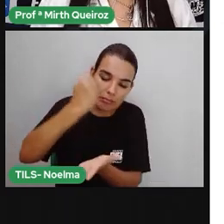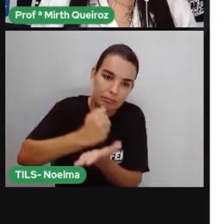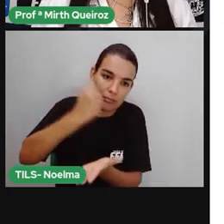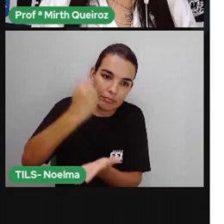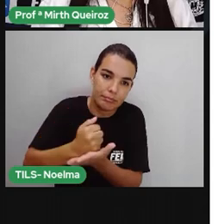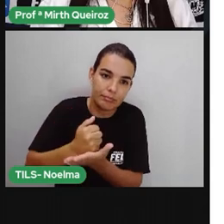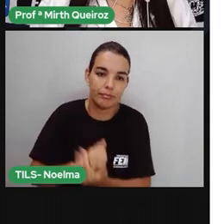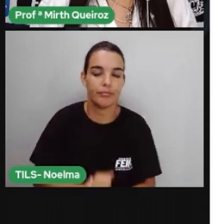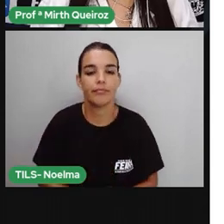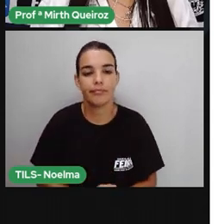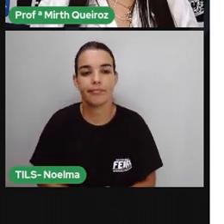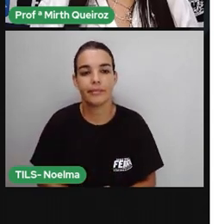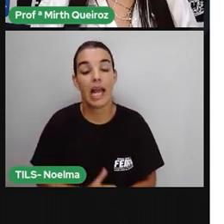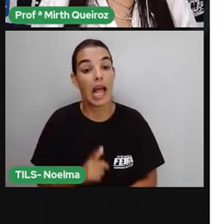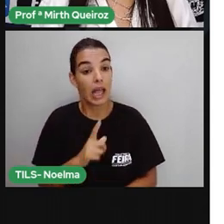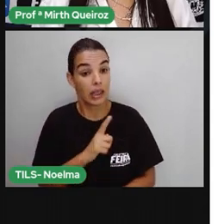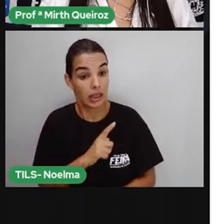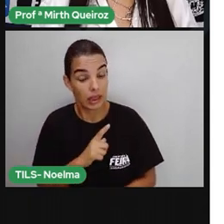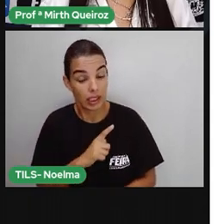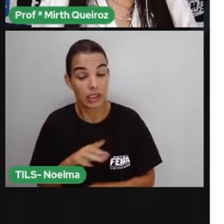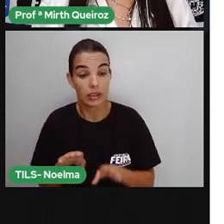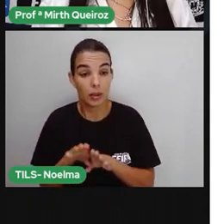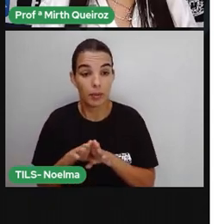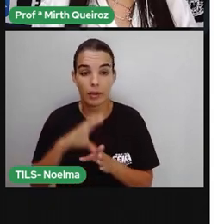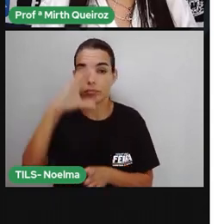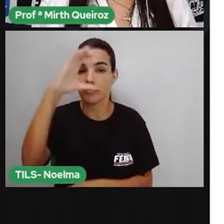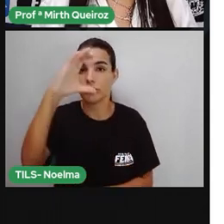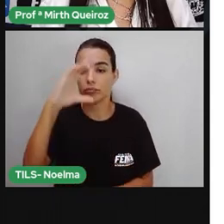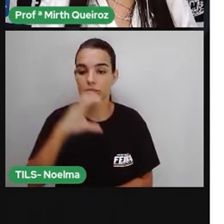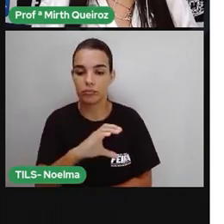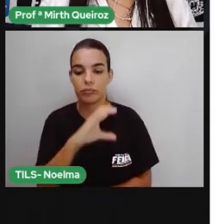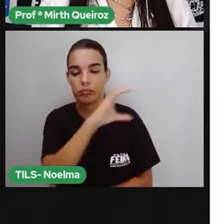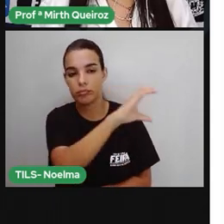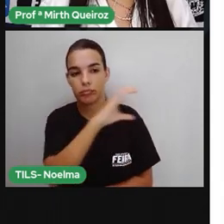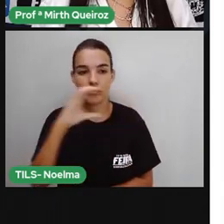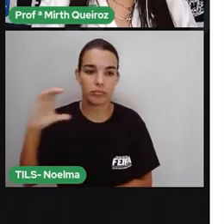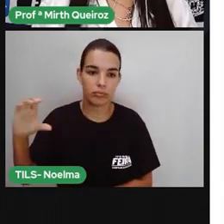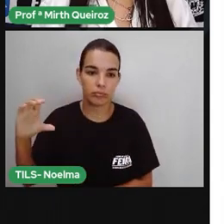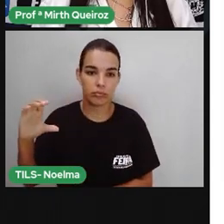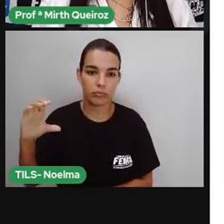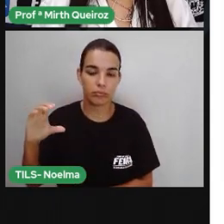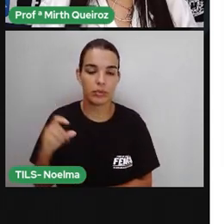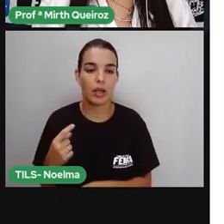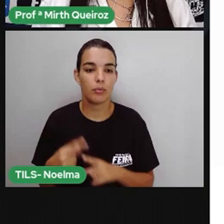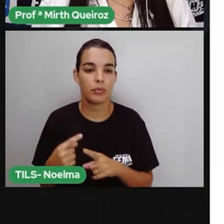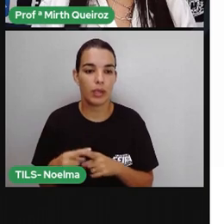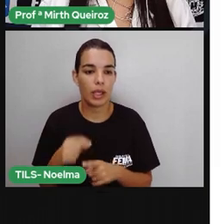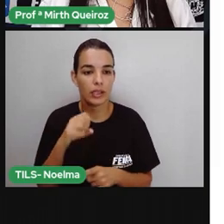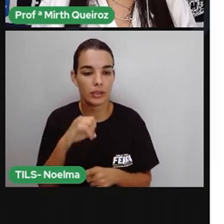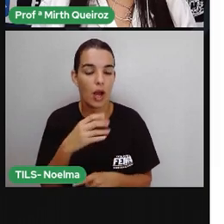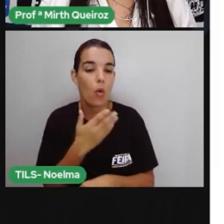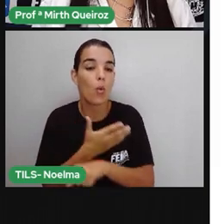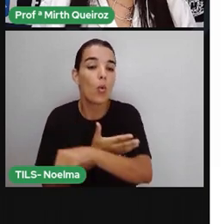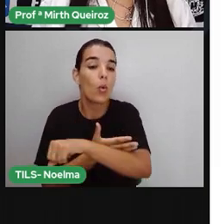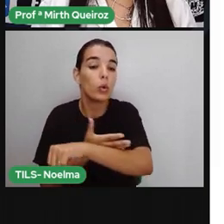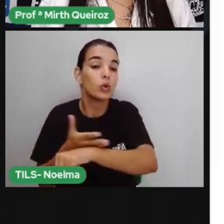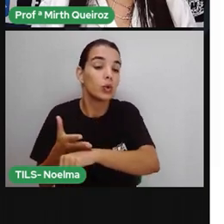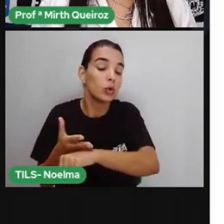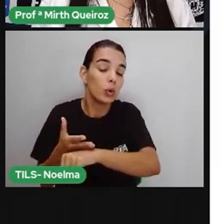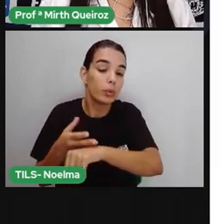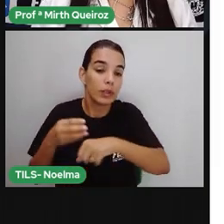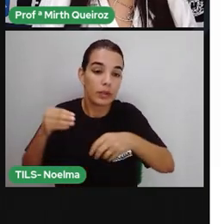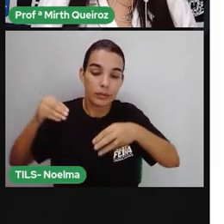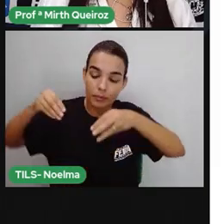Tinha uma capela. Na capela tinha-se o costume de enterrar seus mortos. Além de fazer